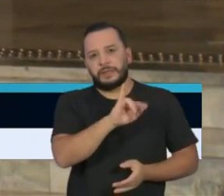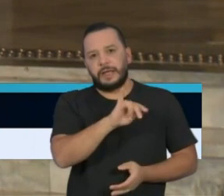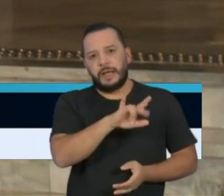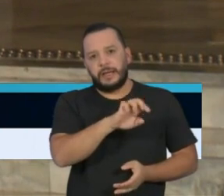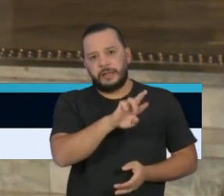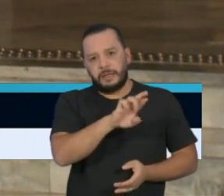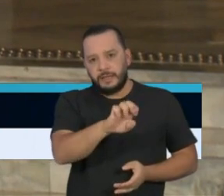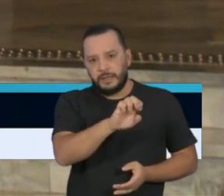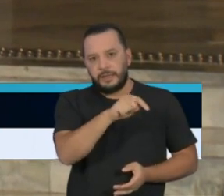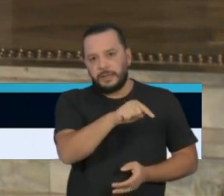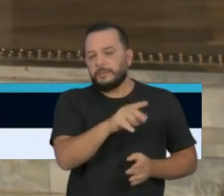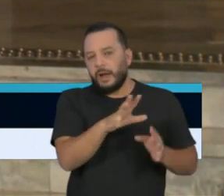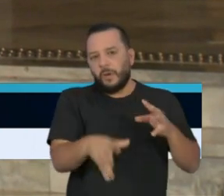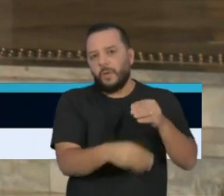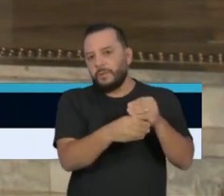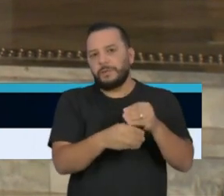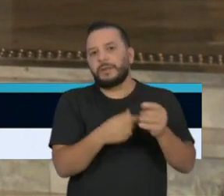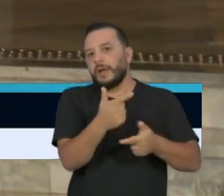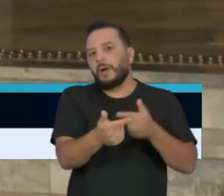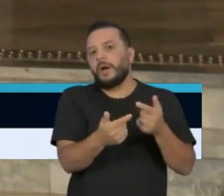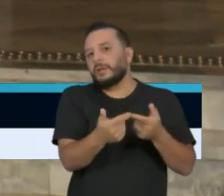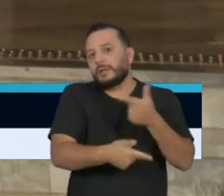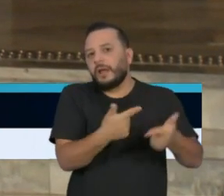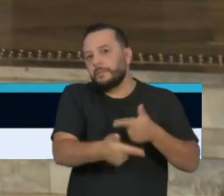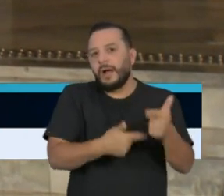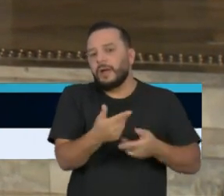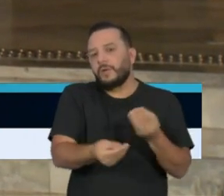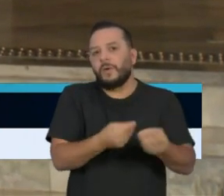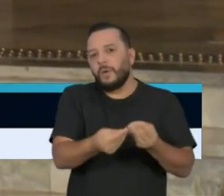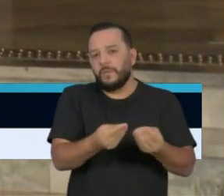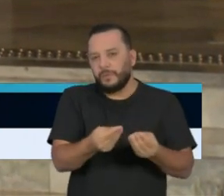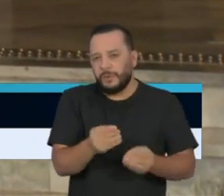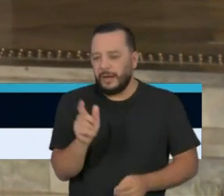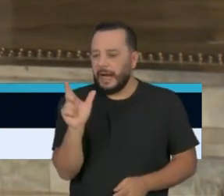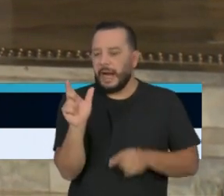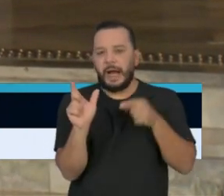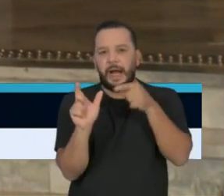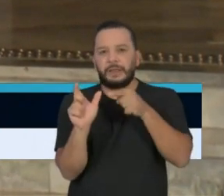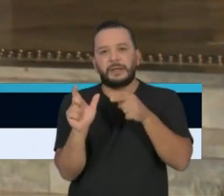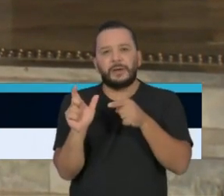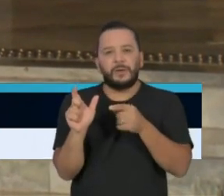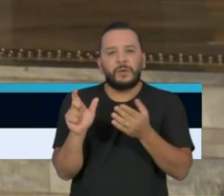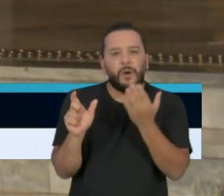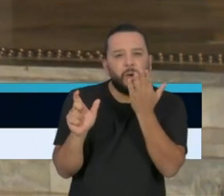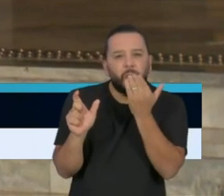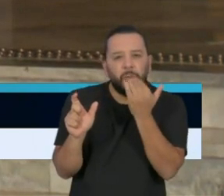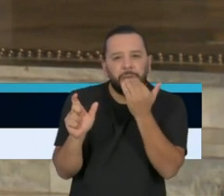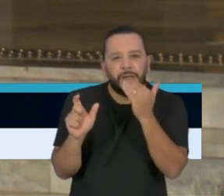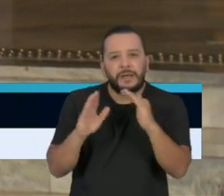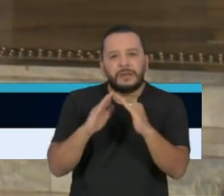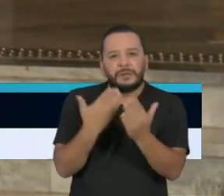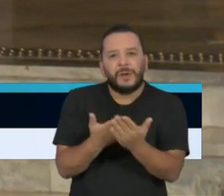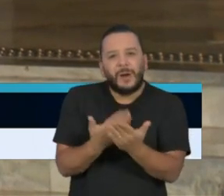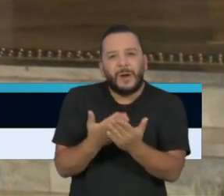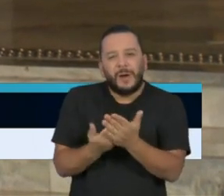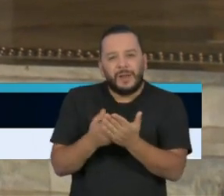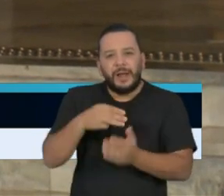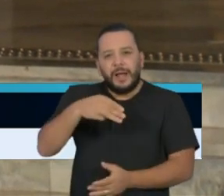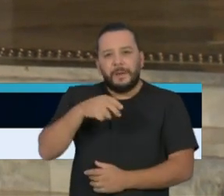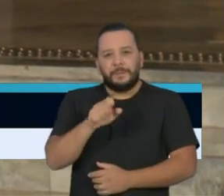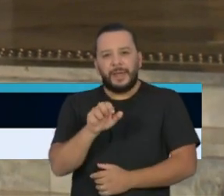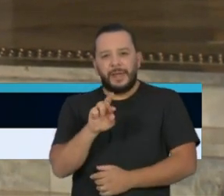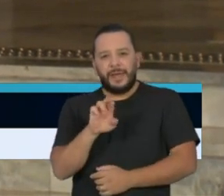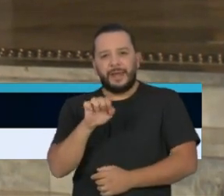do todo o trabalho que está sendo feito de entrega do cartão da merenda. Então, são três opções que nós temos